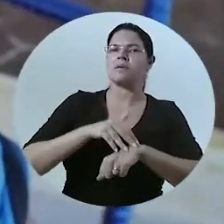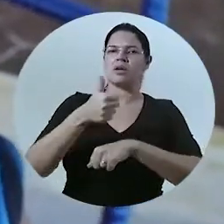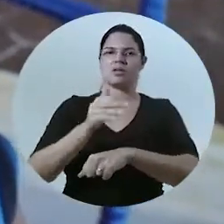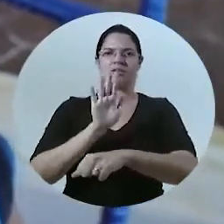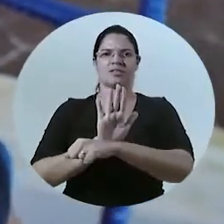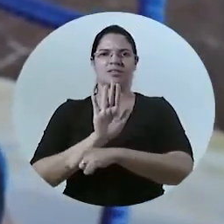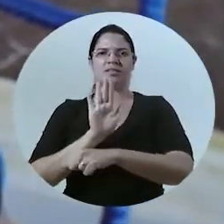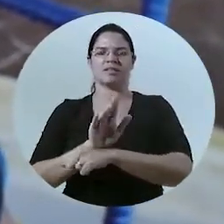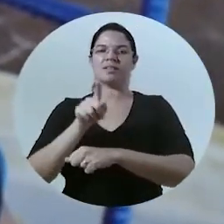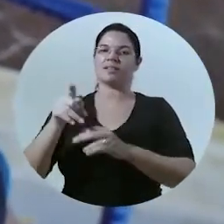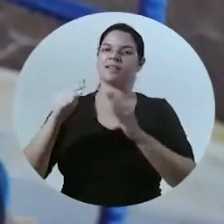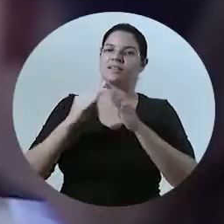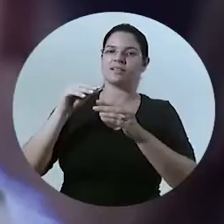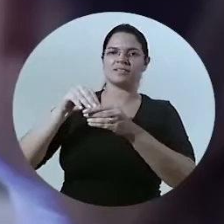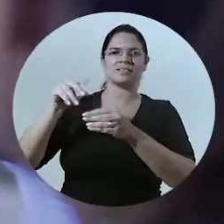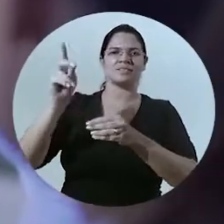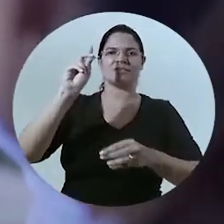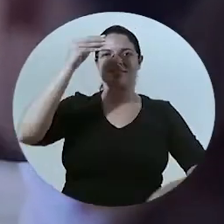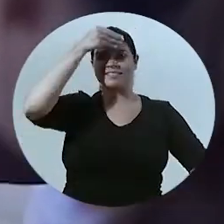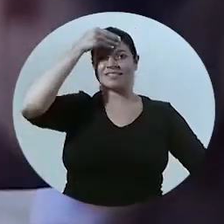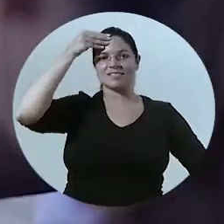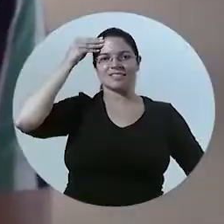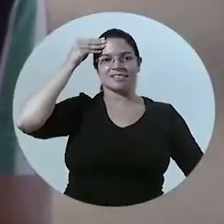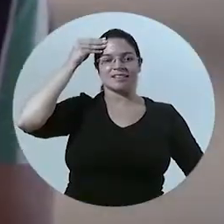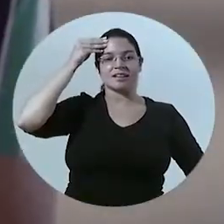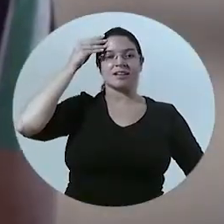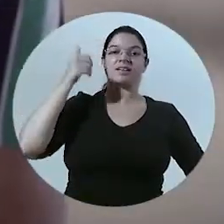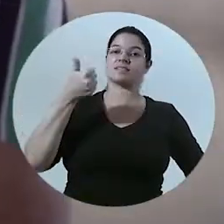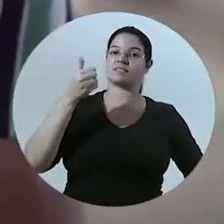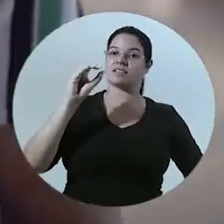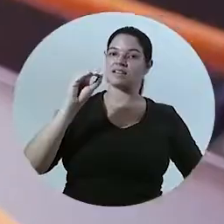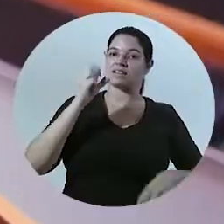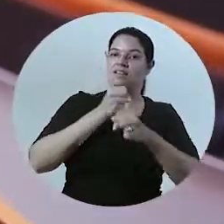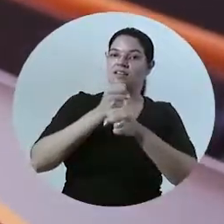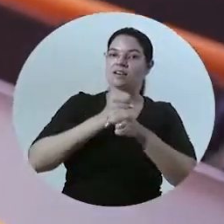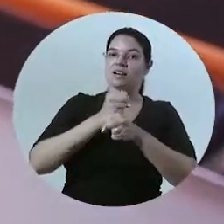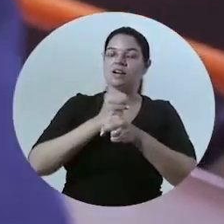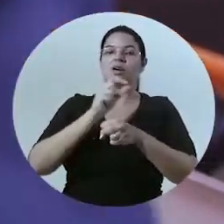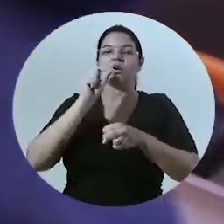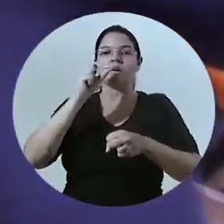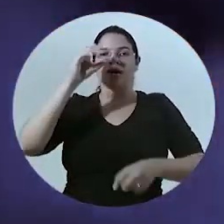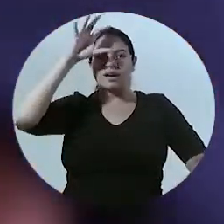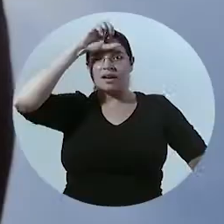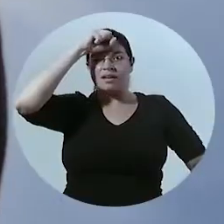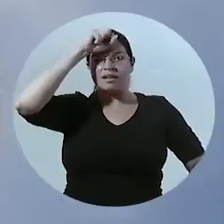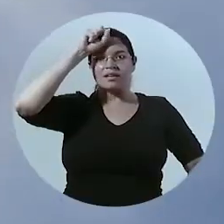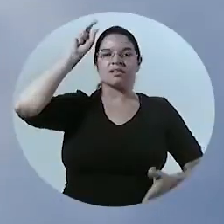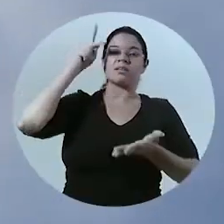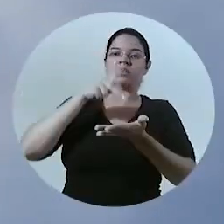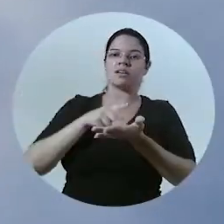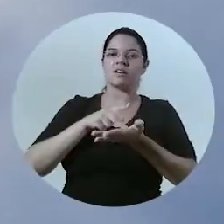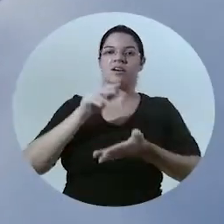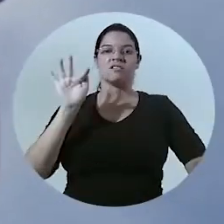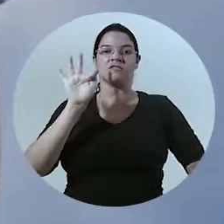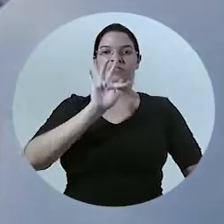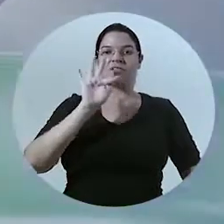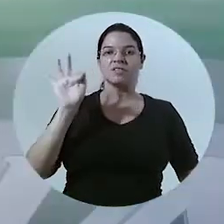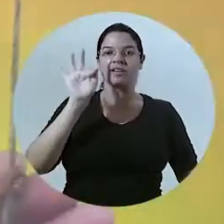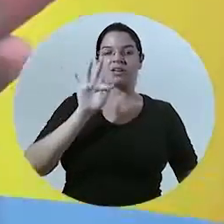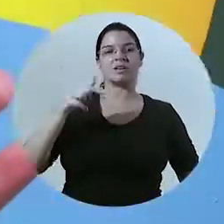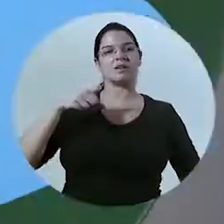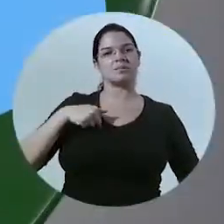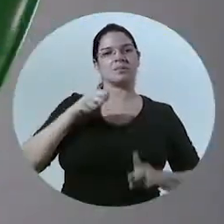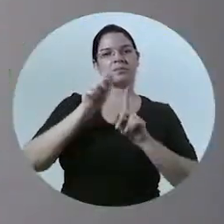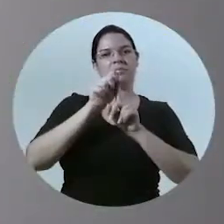Cidadão não vou esquecer esse nome nestes 10 anos o que aprendi de fato é que fevereiro é o meu